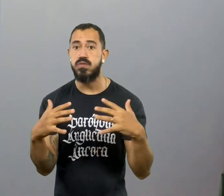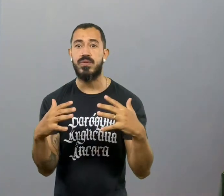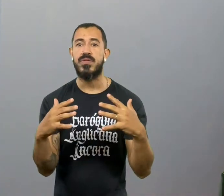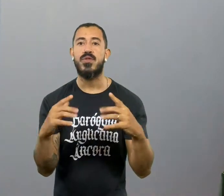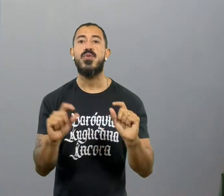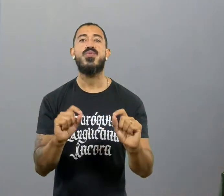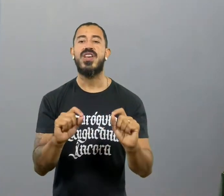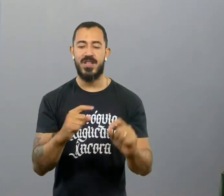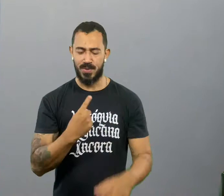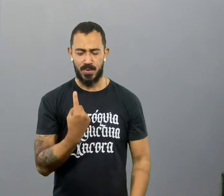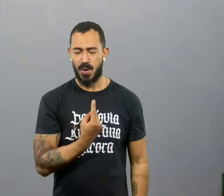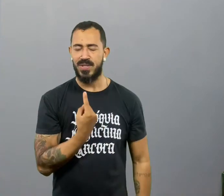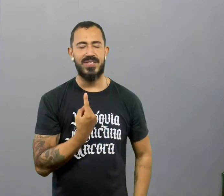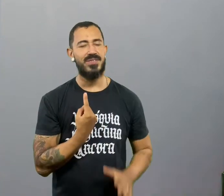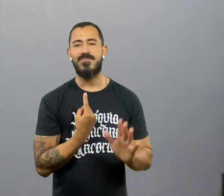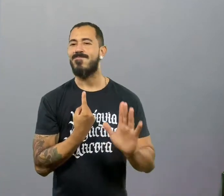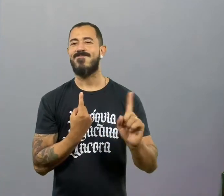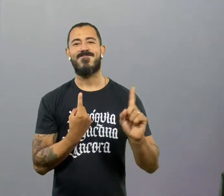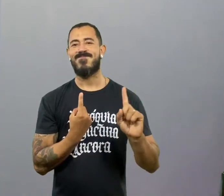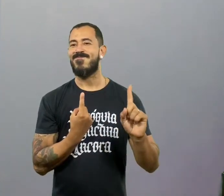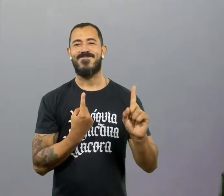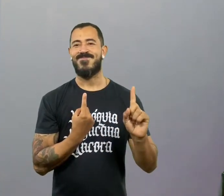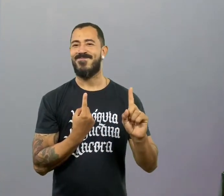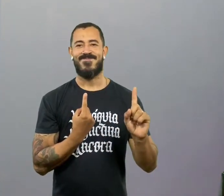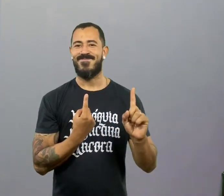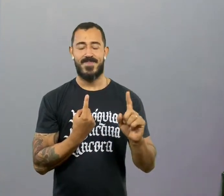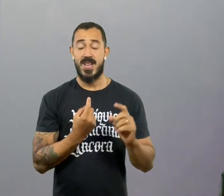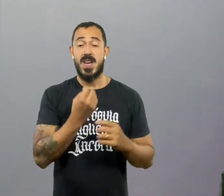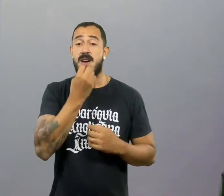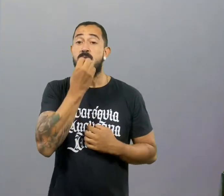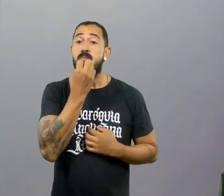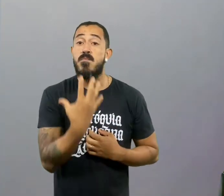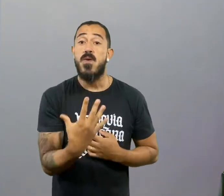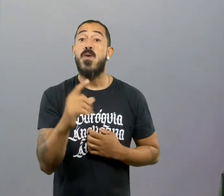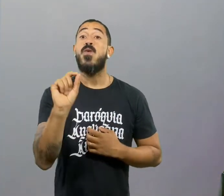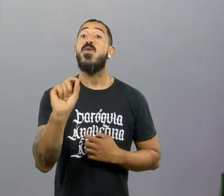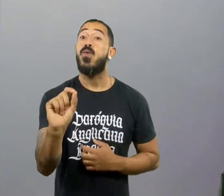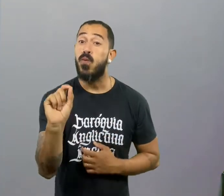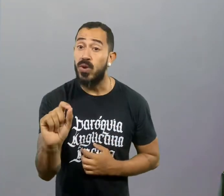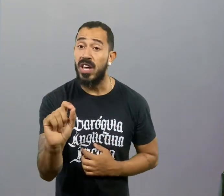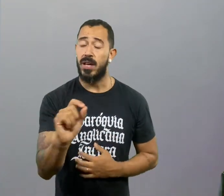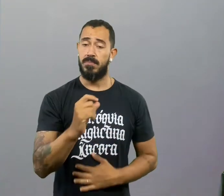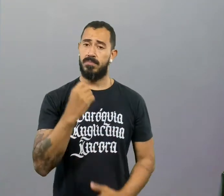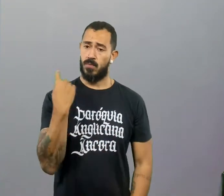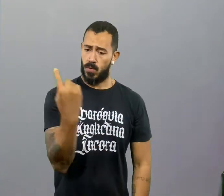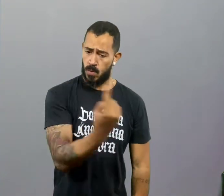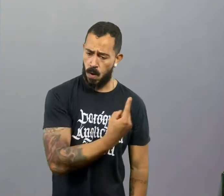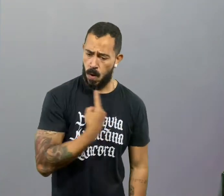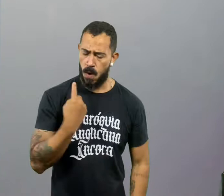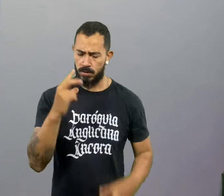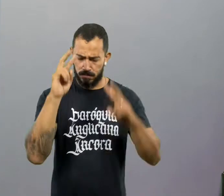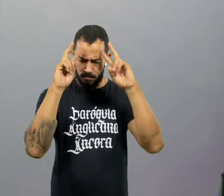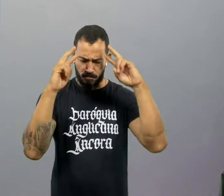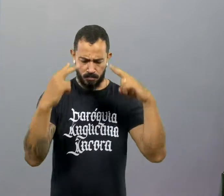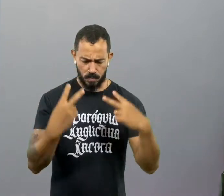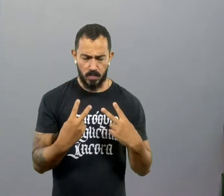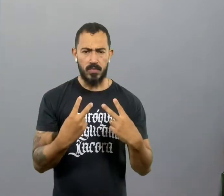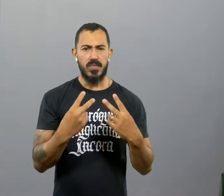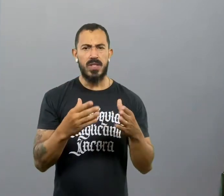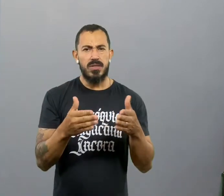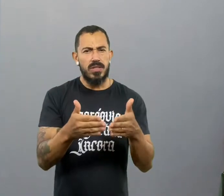você não vai fazer isso sozinho. Então, você tem que ter um hábito. Um hábito bom de auto-reflexão, de auto-análise.